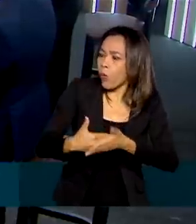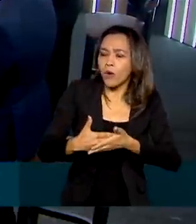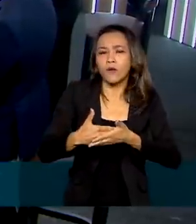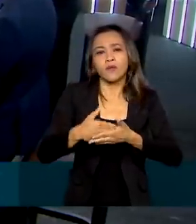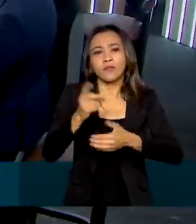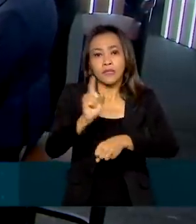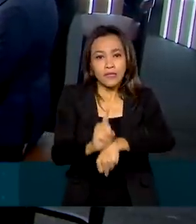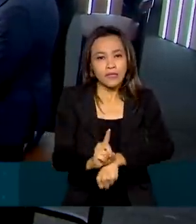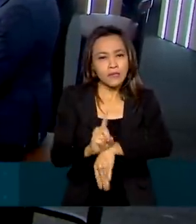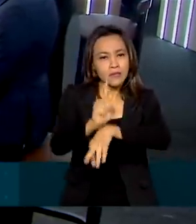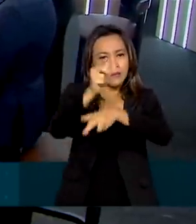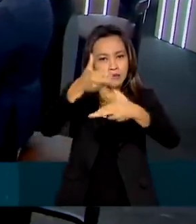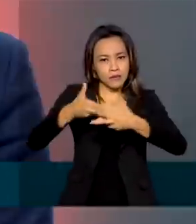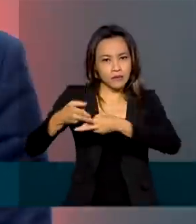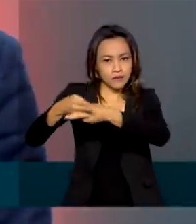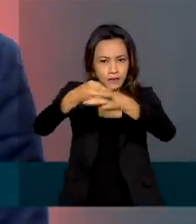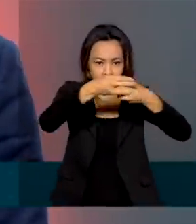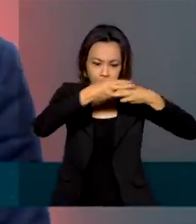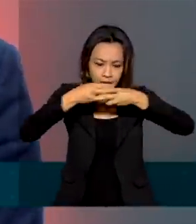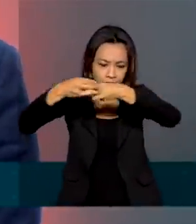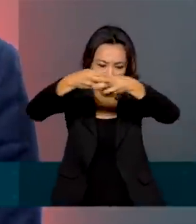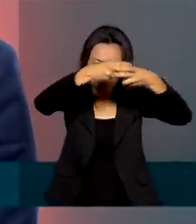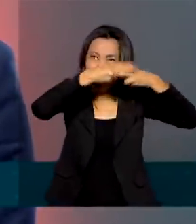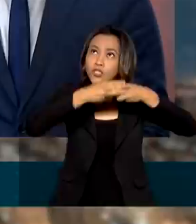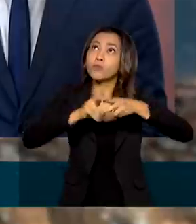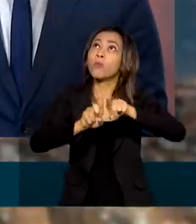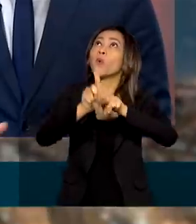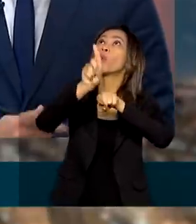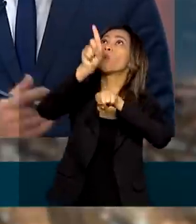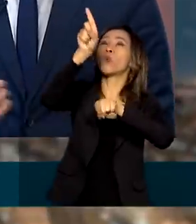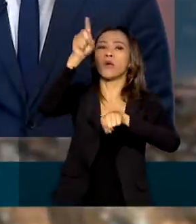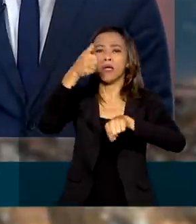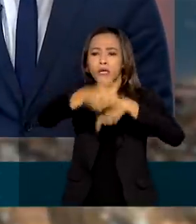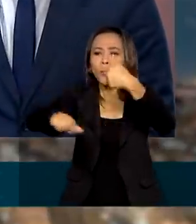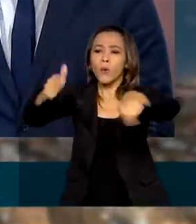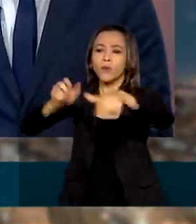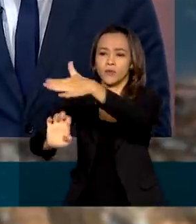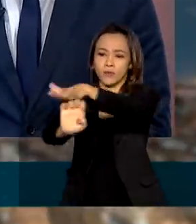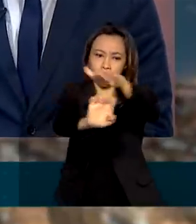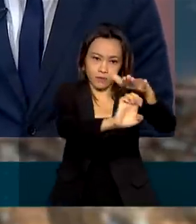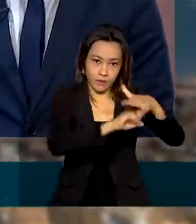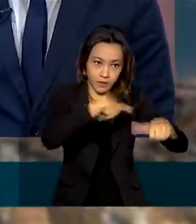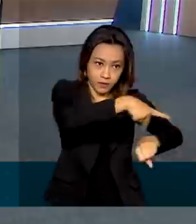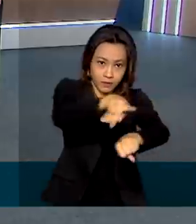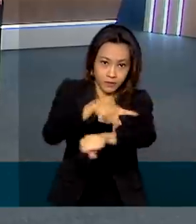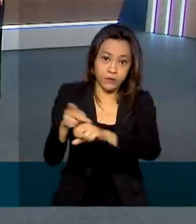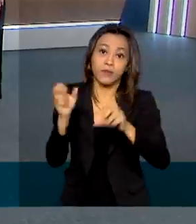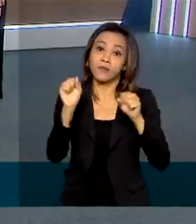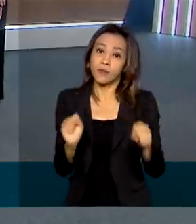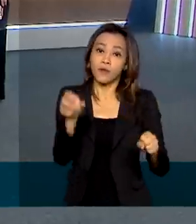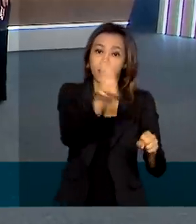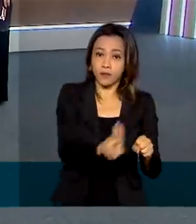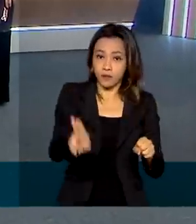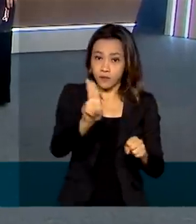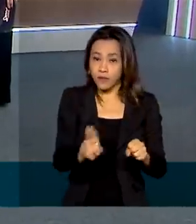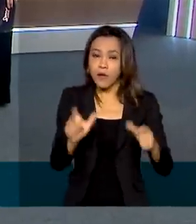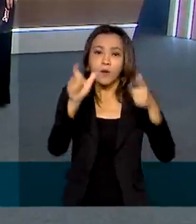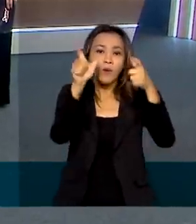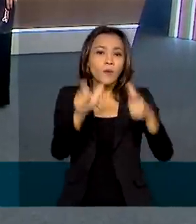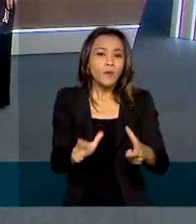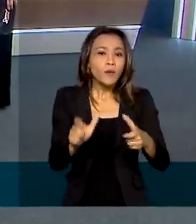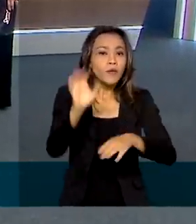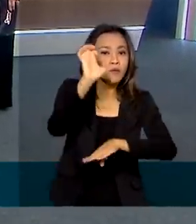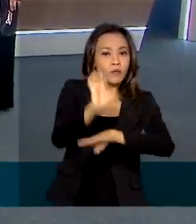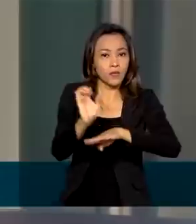satélites e um acordo para que empresas de outros países possam usar comercialmente o centro de lançamento de